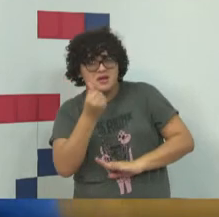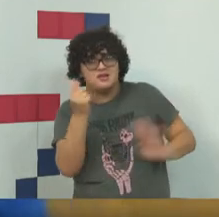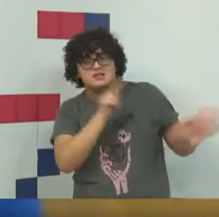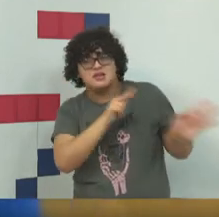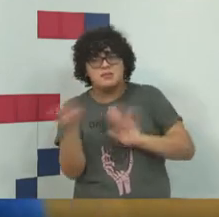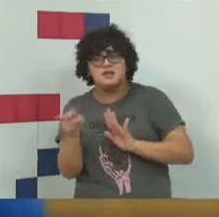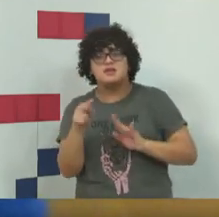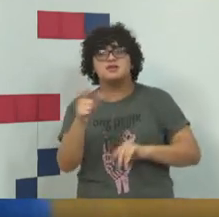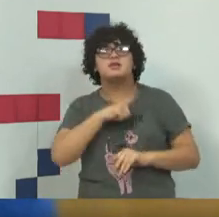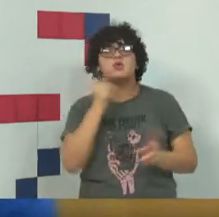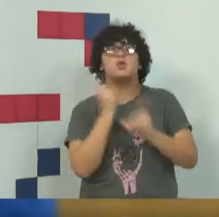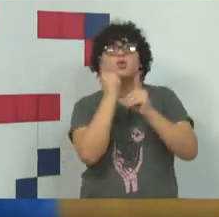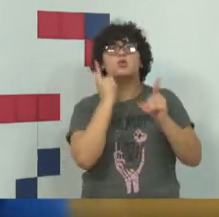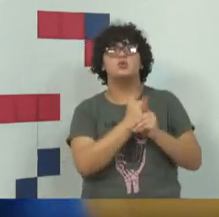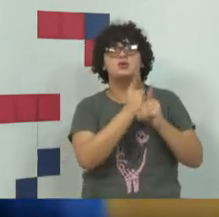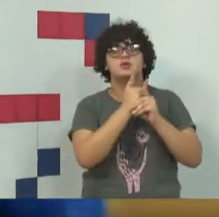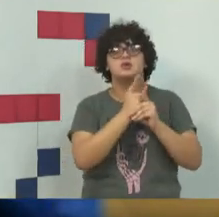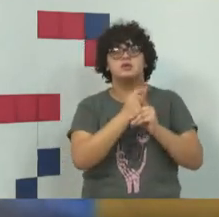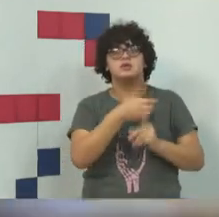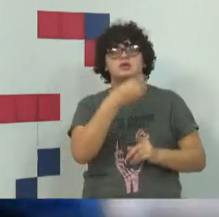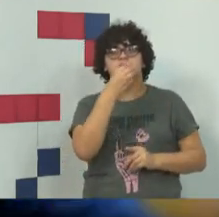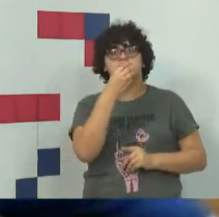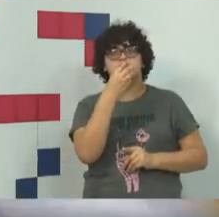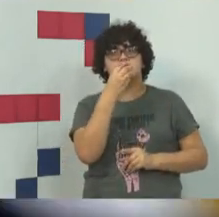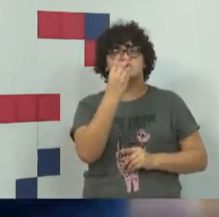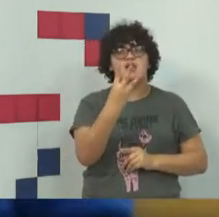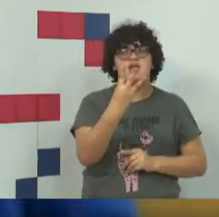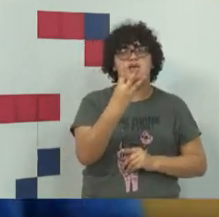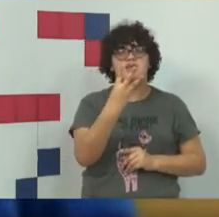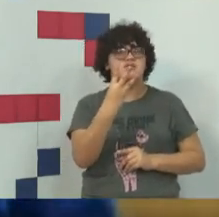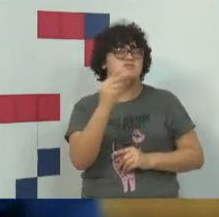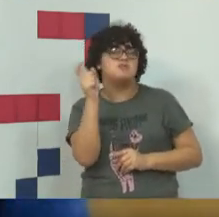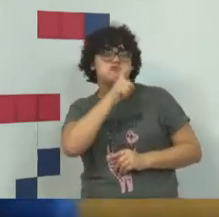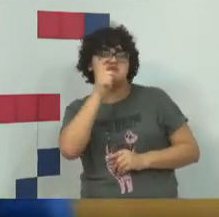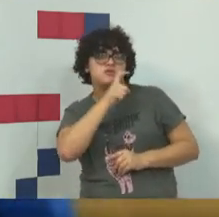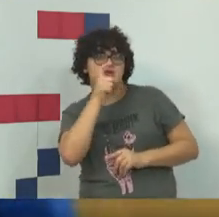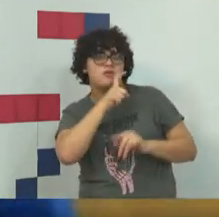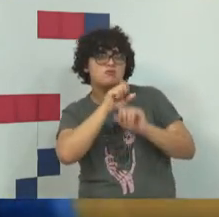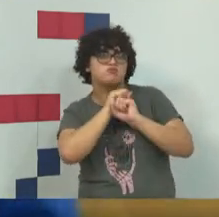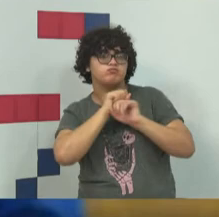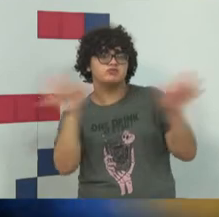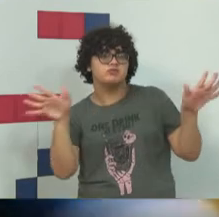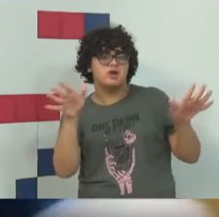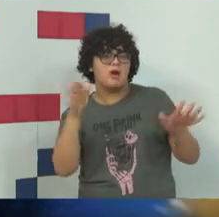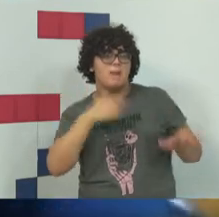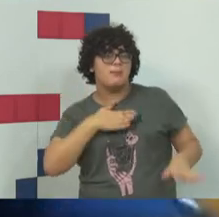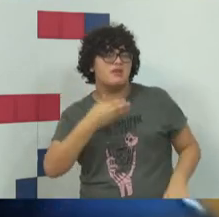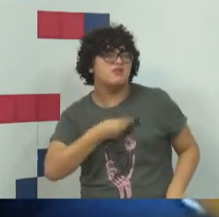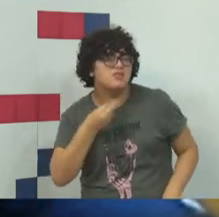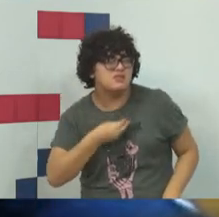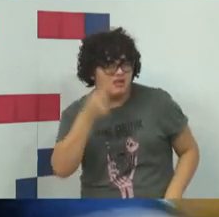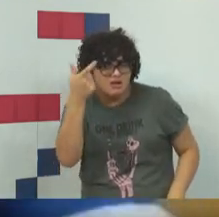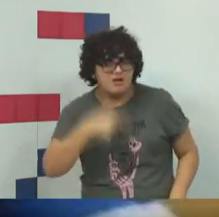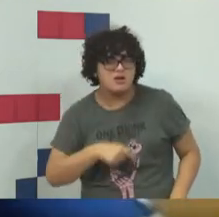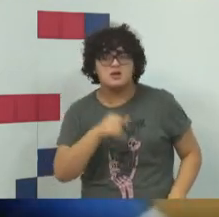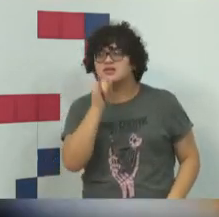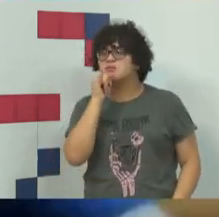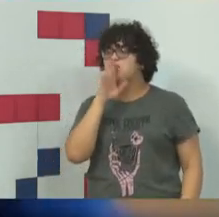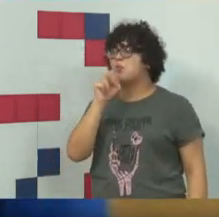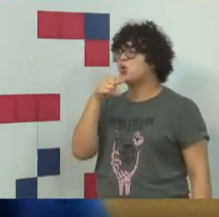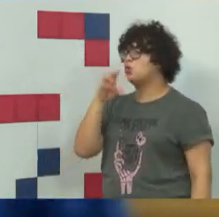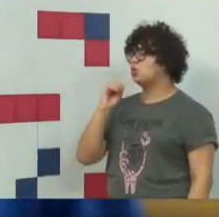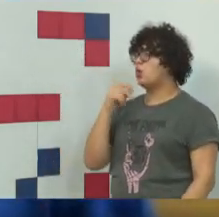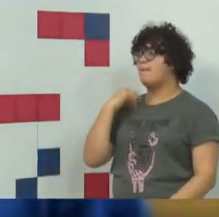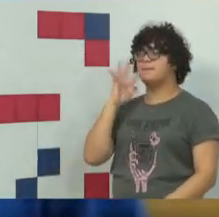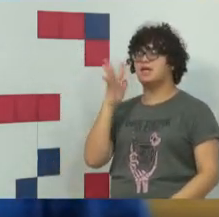essa semana a gente identificou três pequenas fake news em relação a mim, né, coisas, ah, o Bruno acha isso, o